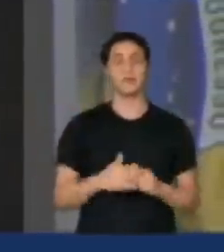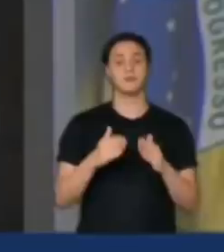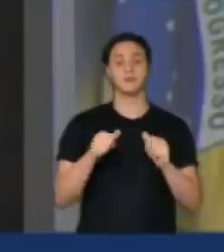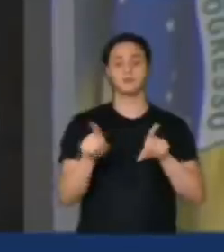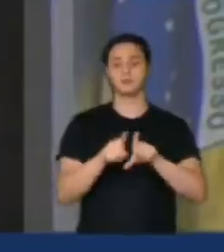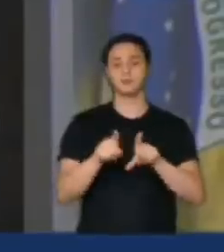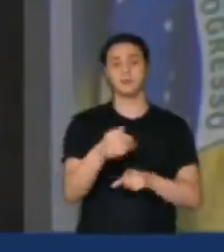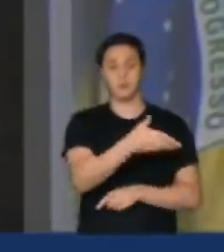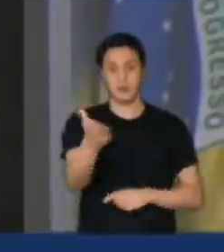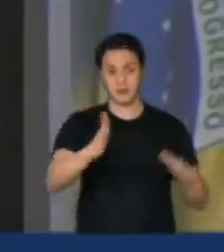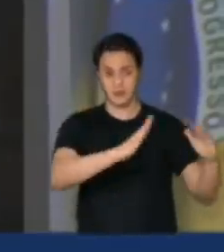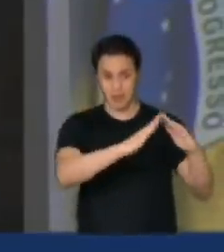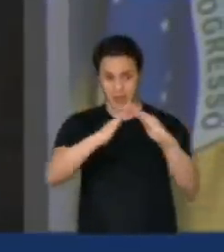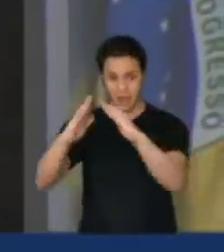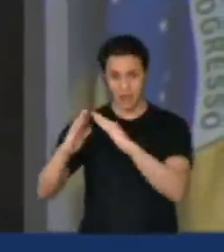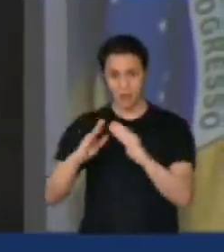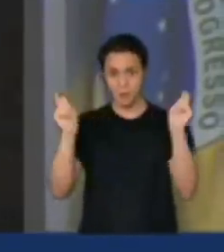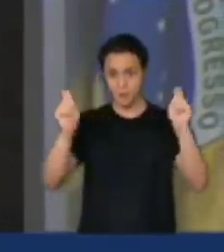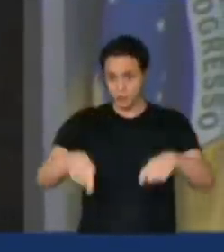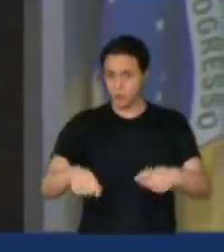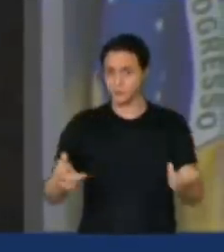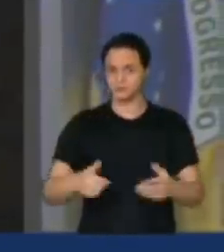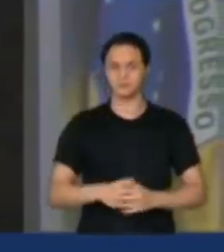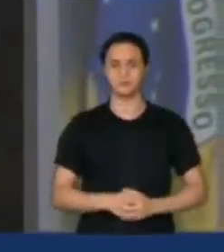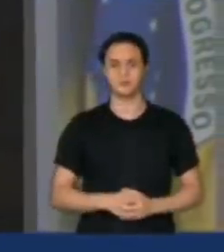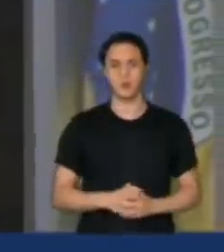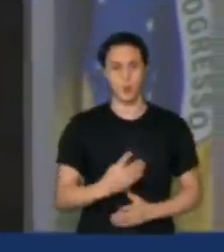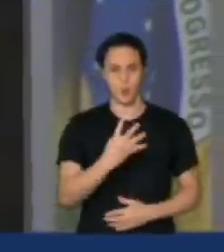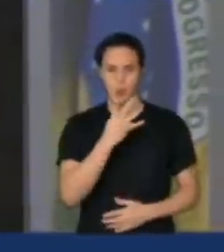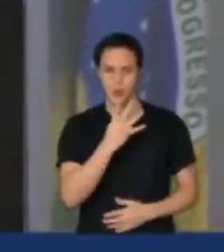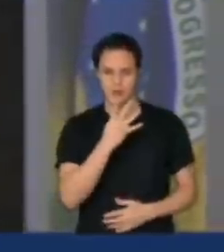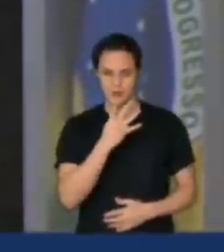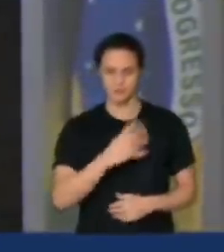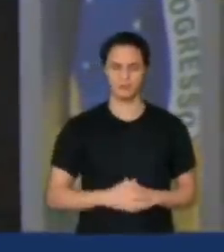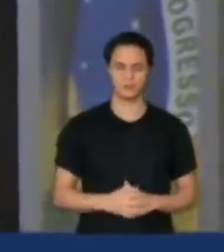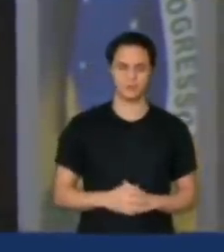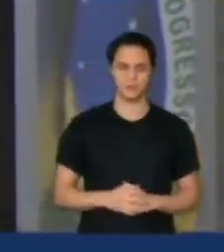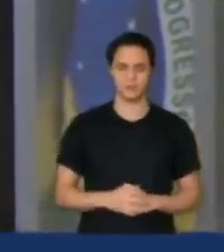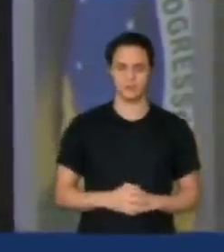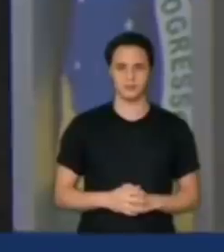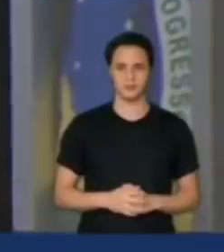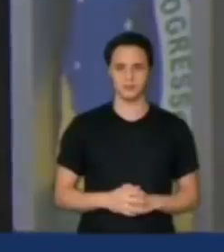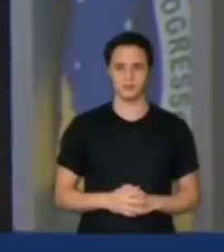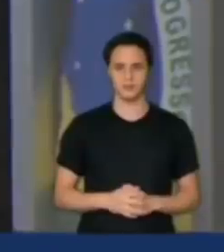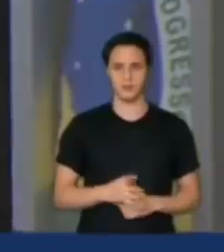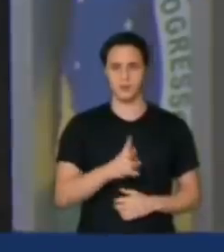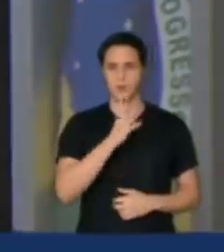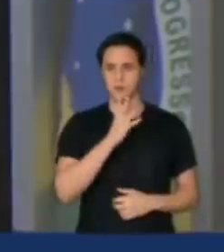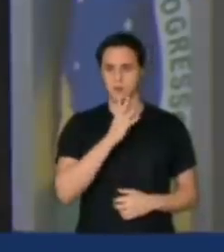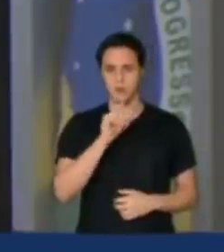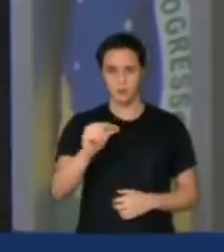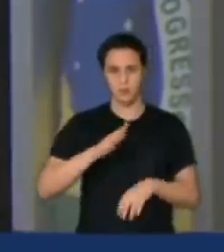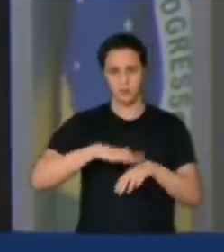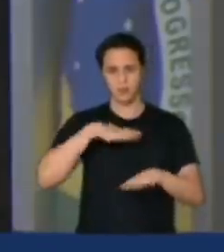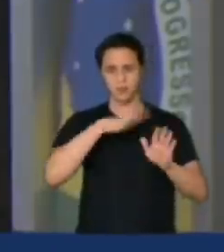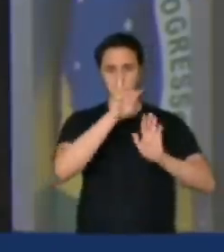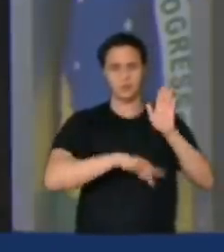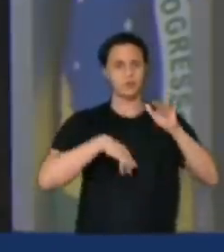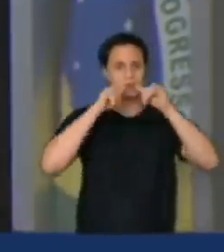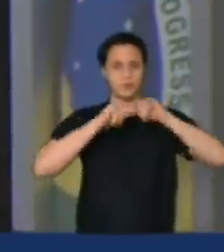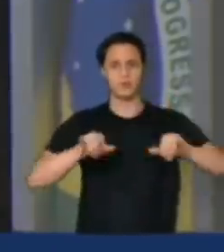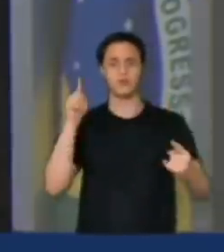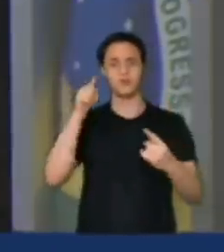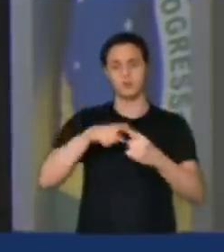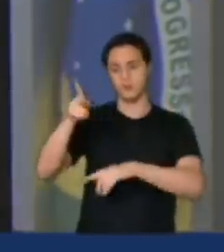ao pessoal que está em casa poder conhecer um pouco mais texto, divulgar para que o mercado